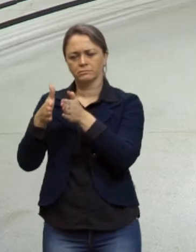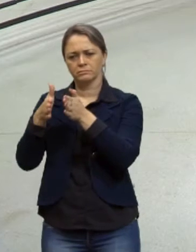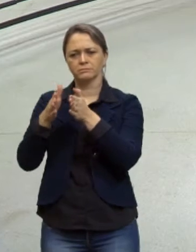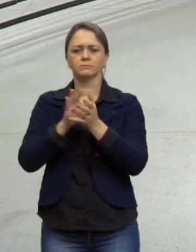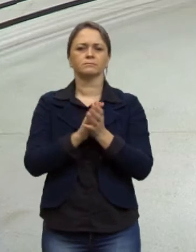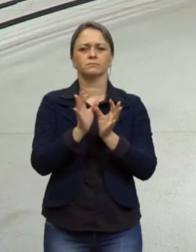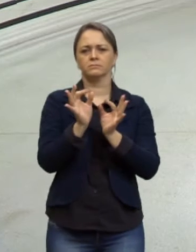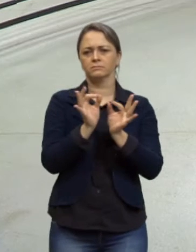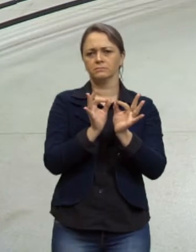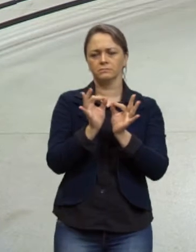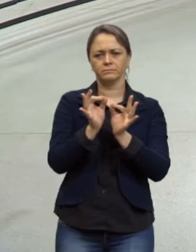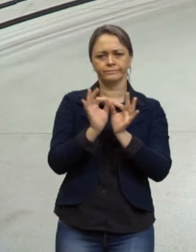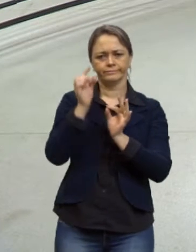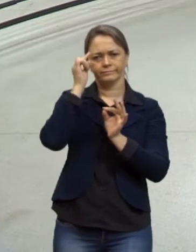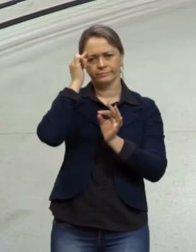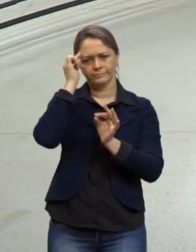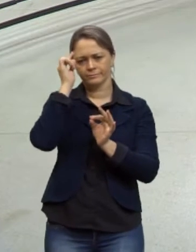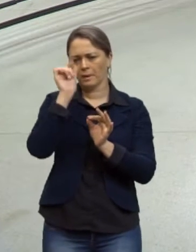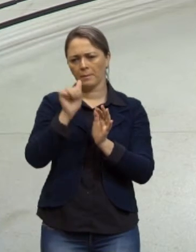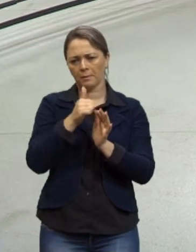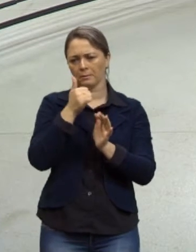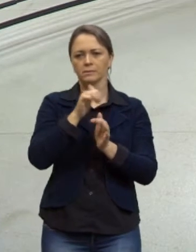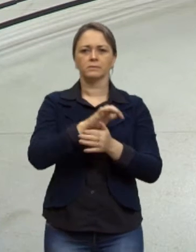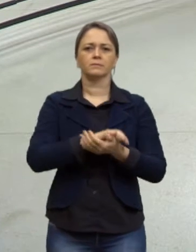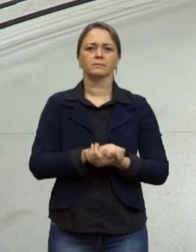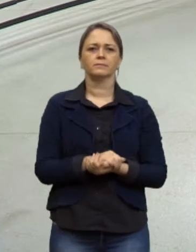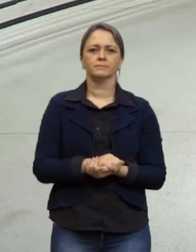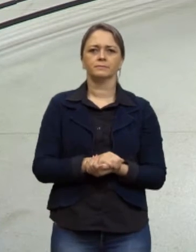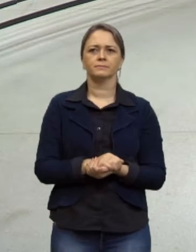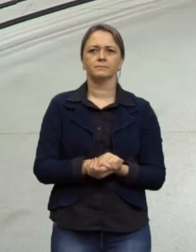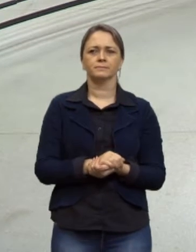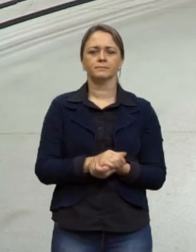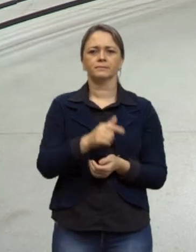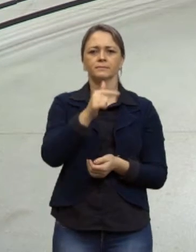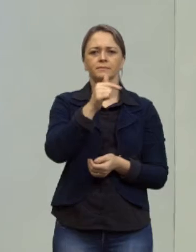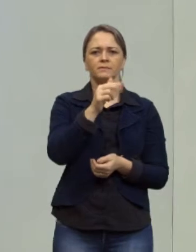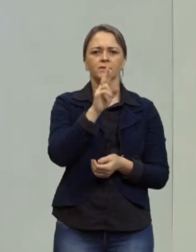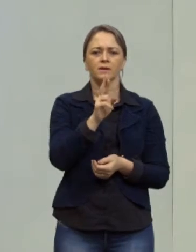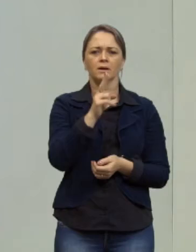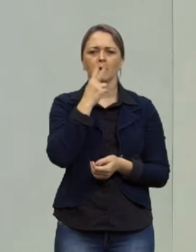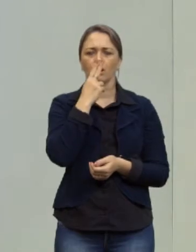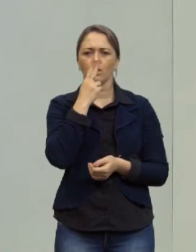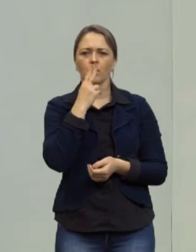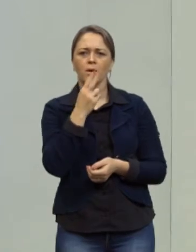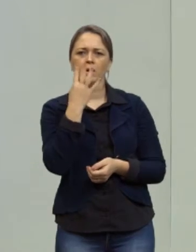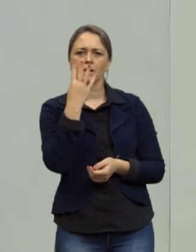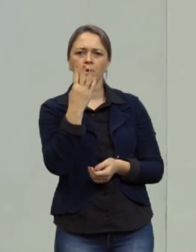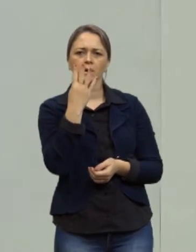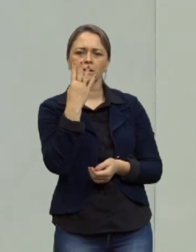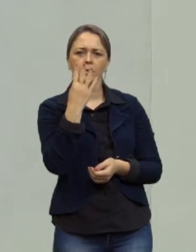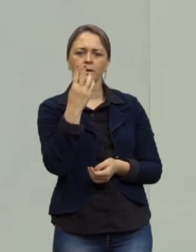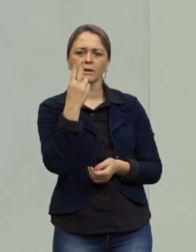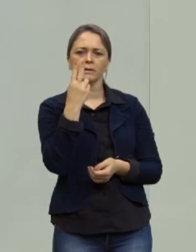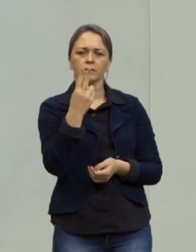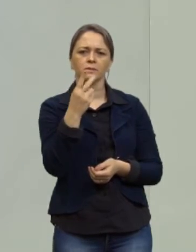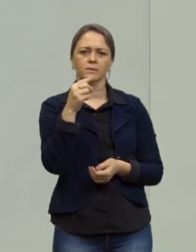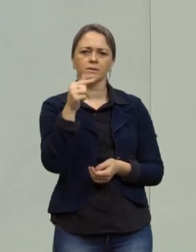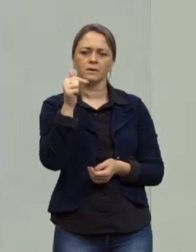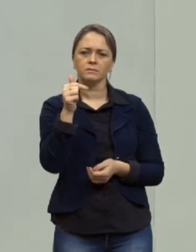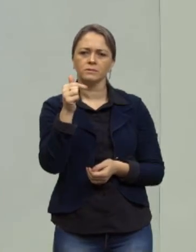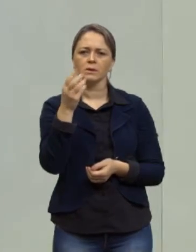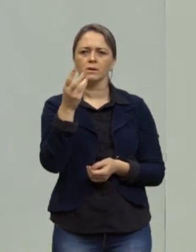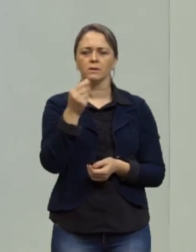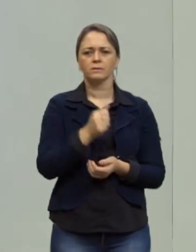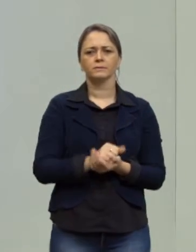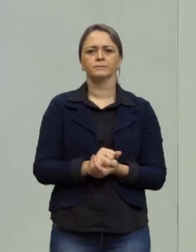organização aqui do meu pensamento então vamos lá sete R igual quanto é quarenta dois menos sete? Ó